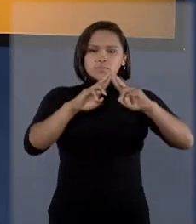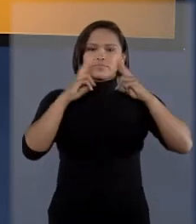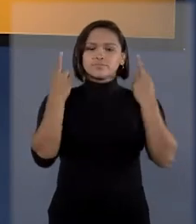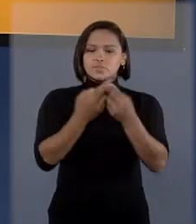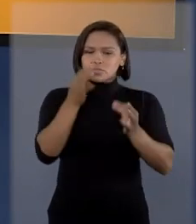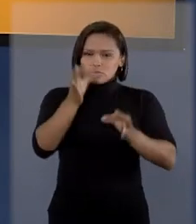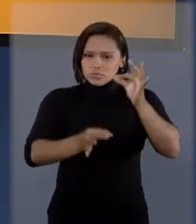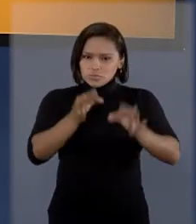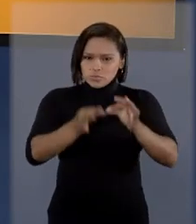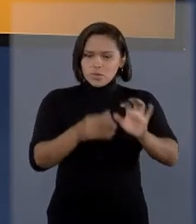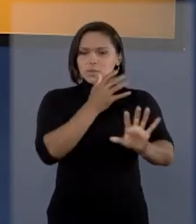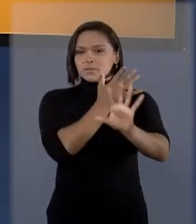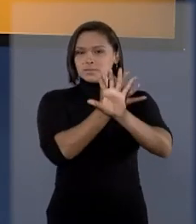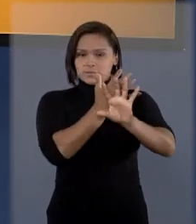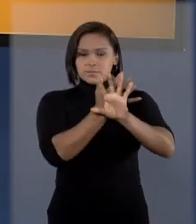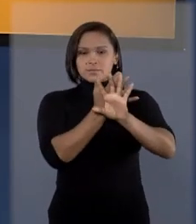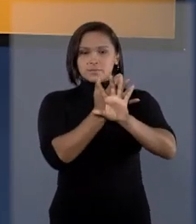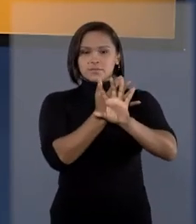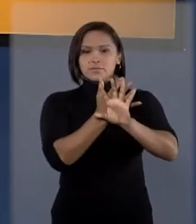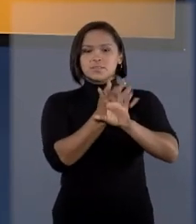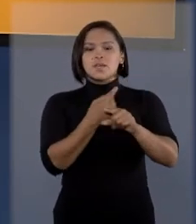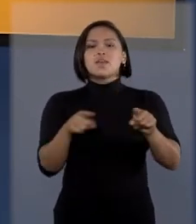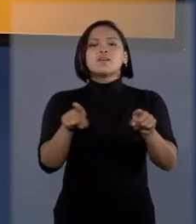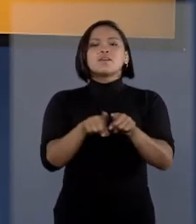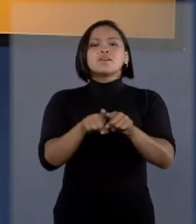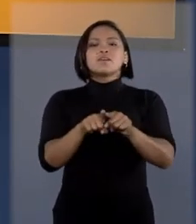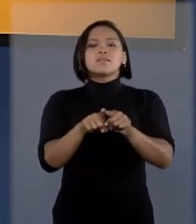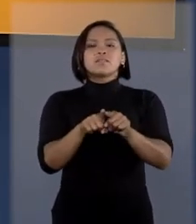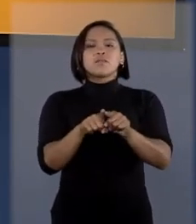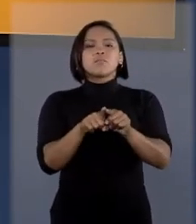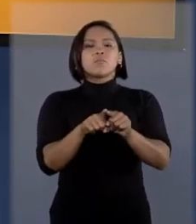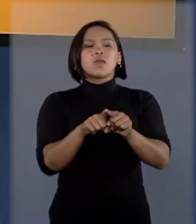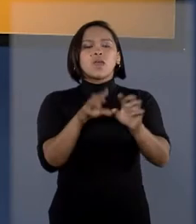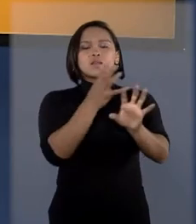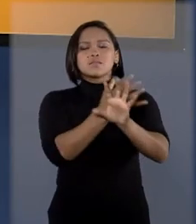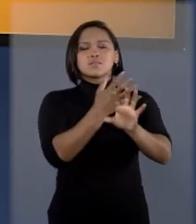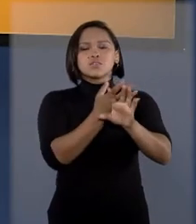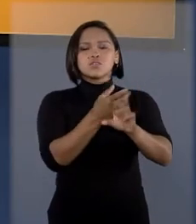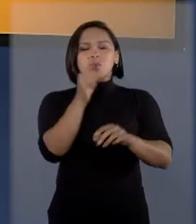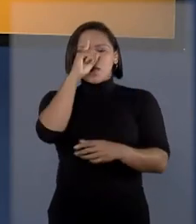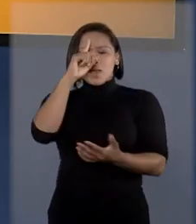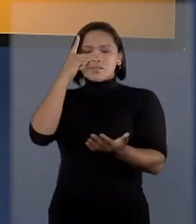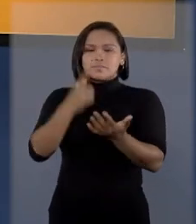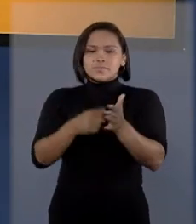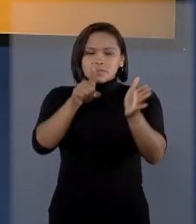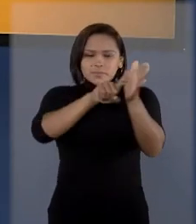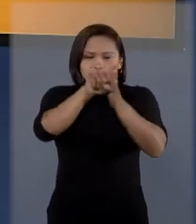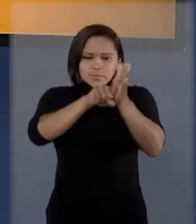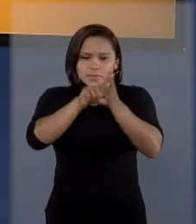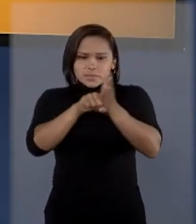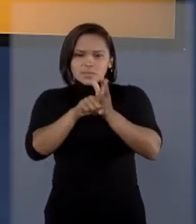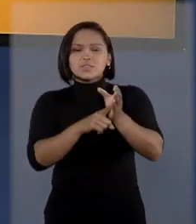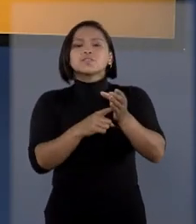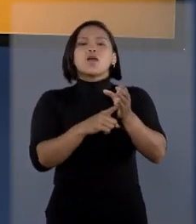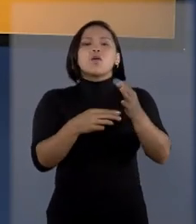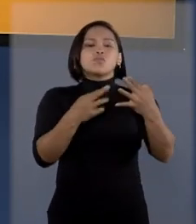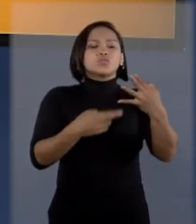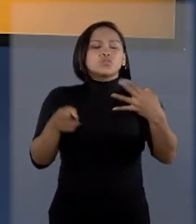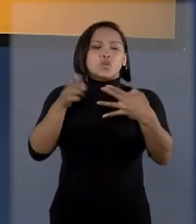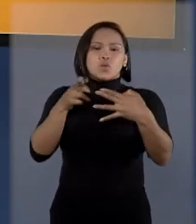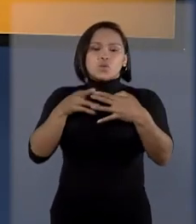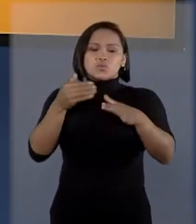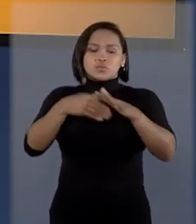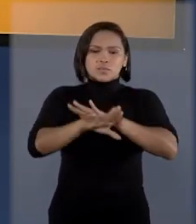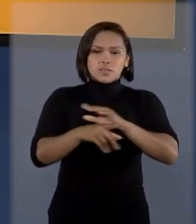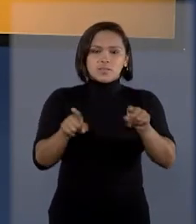sessões de julgamento por videoconferência e também as sessões virtuais destinadas à apreciação de recursos internos, assim